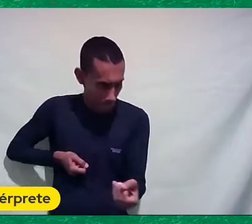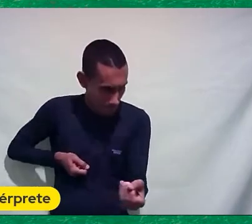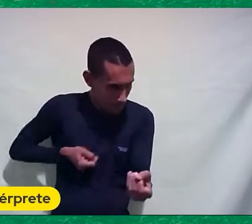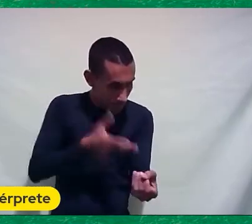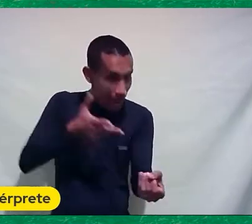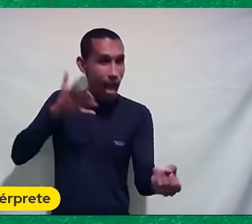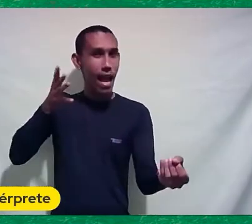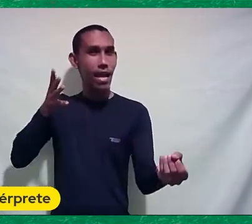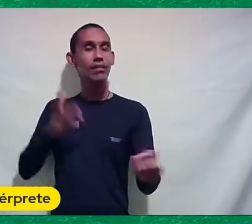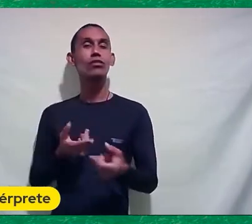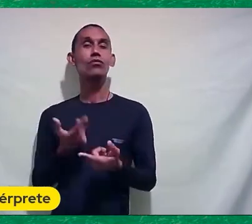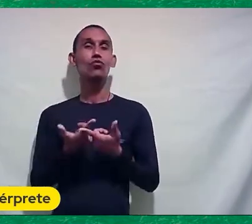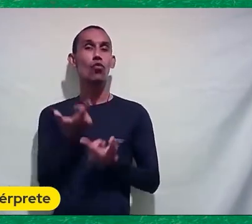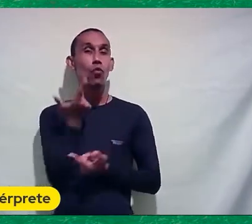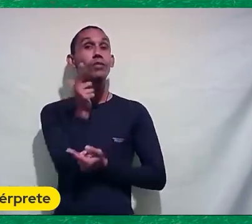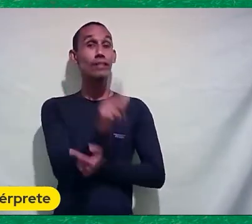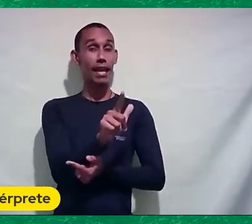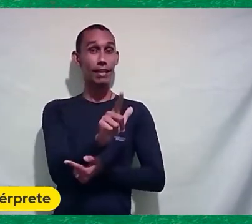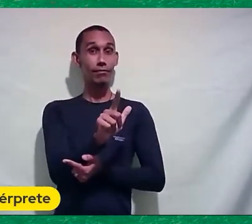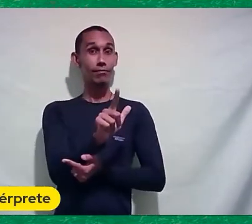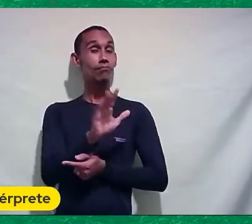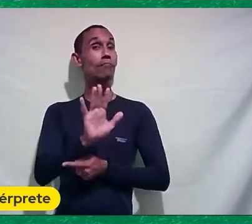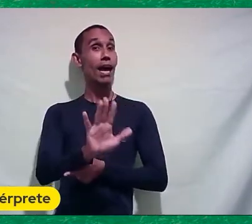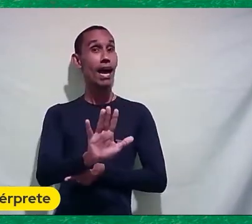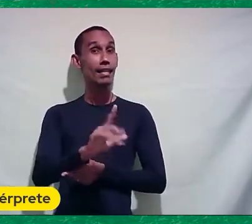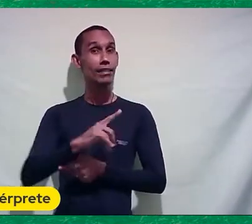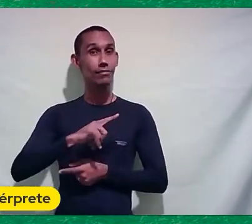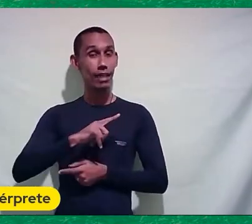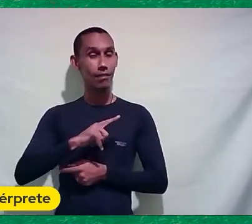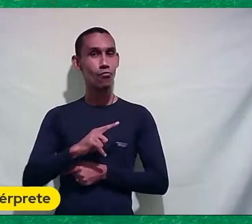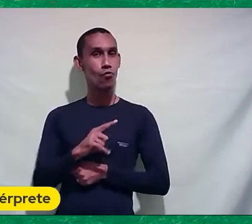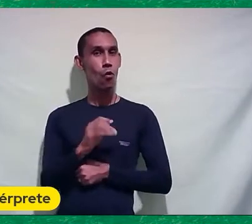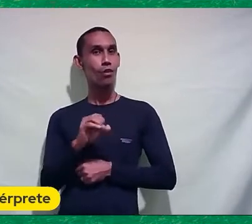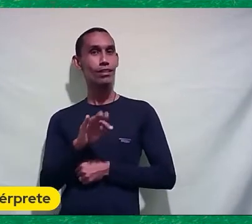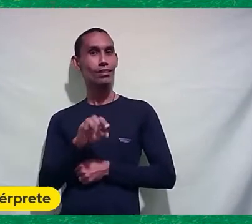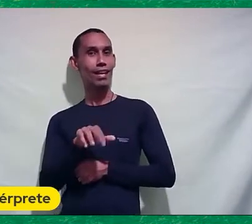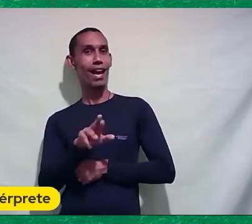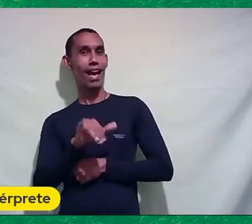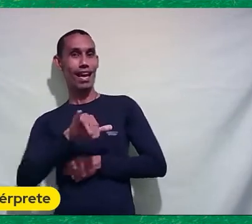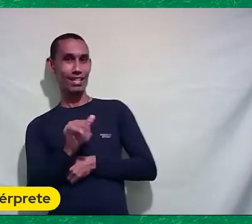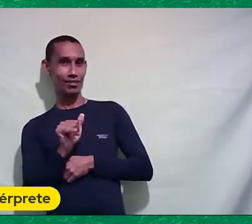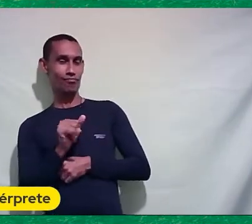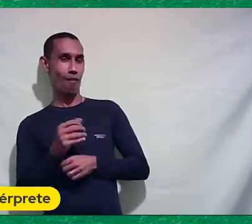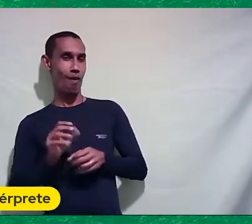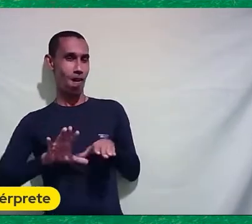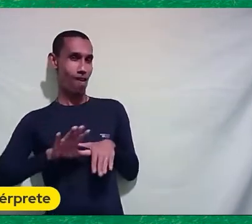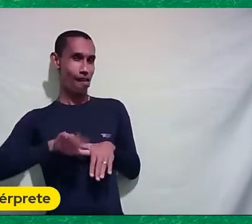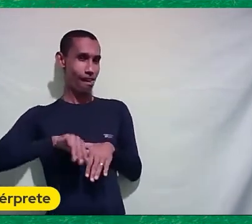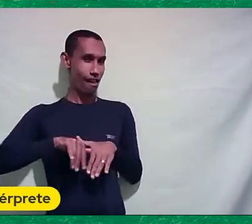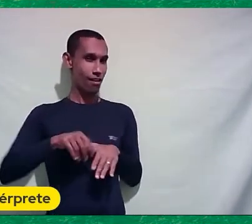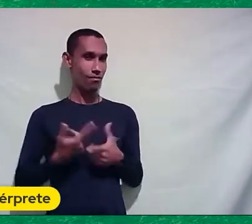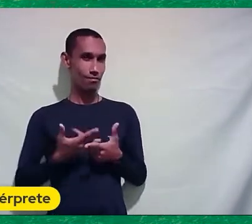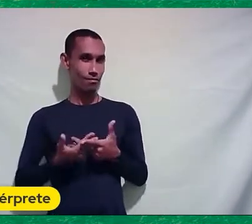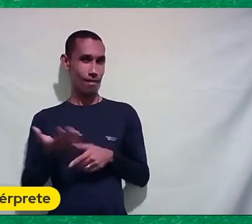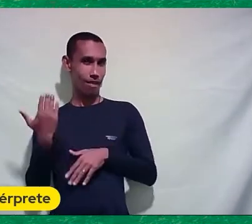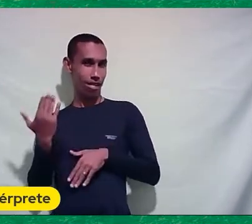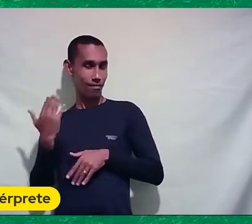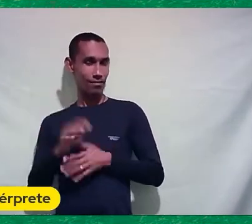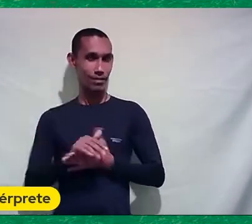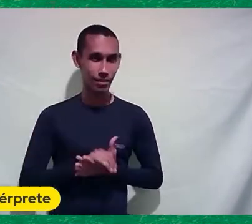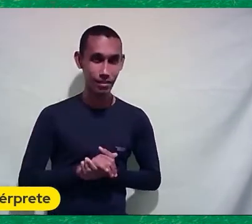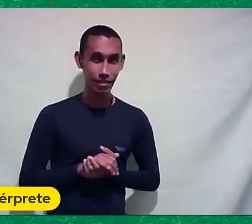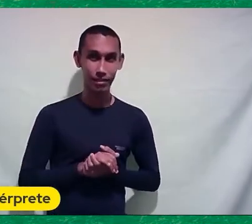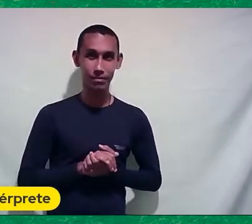Que são o máximo E são, na verdade, otários Que estão sendo levados Passados para trás O tempo todo